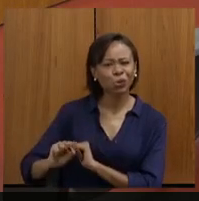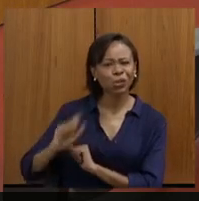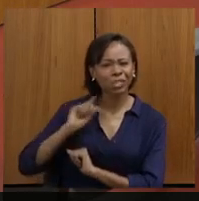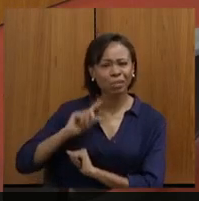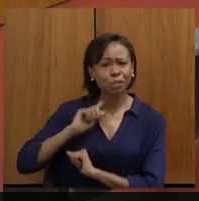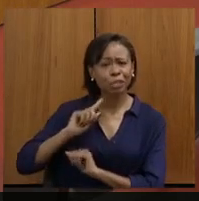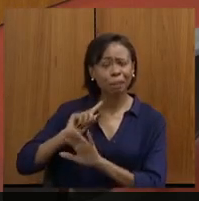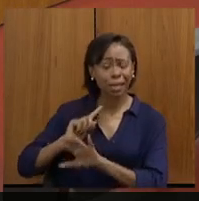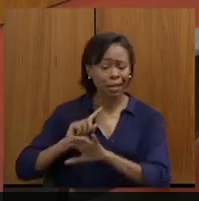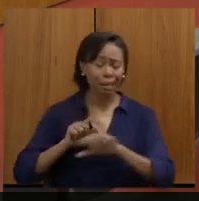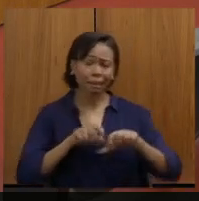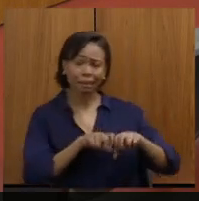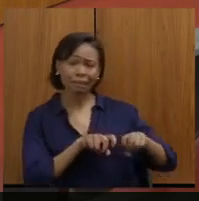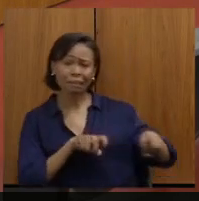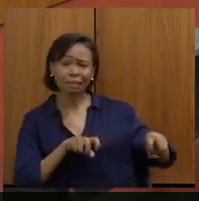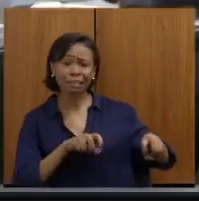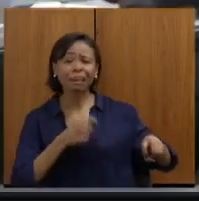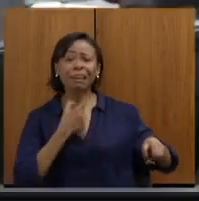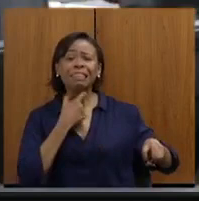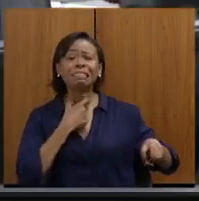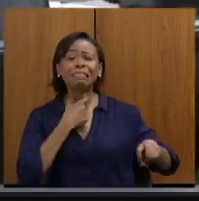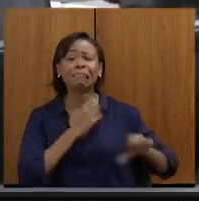roco, que nem eu aqui agora.